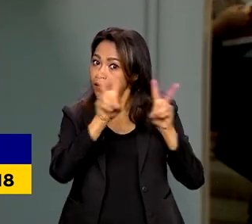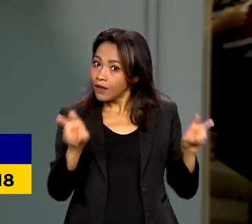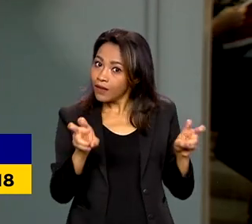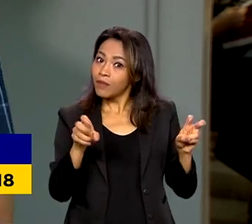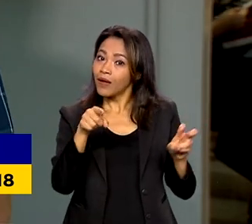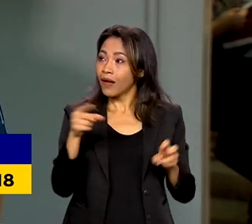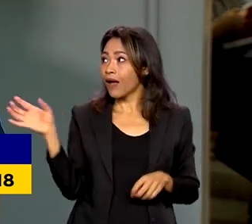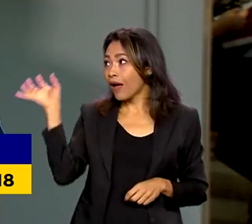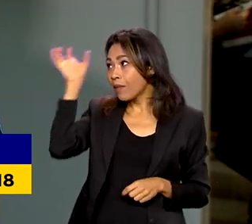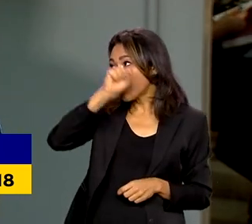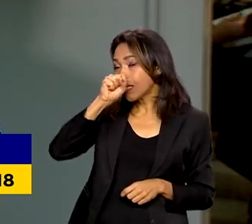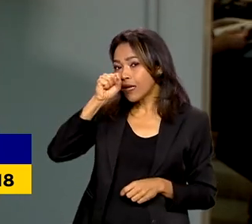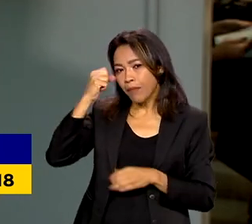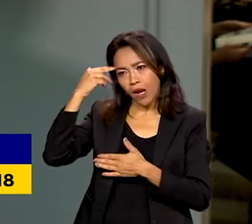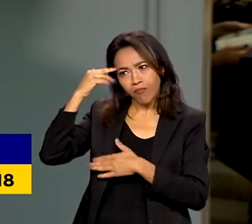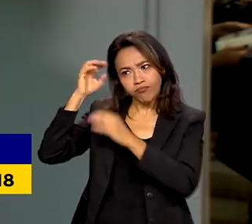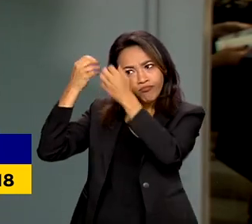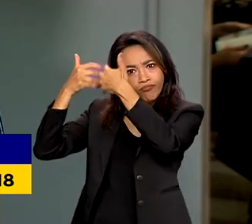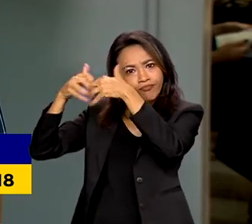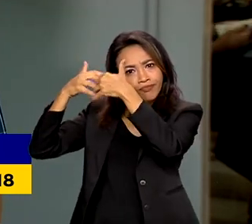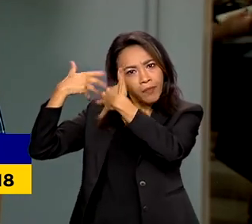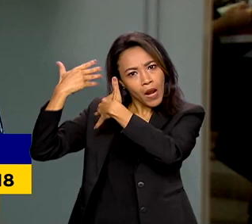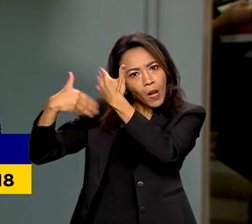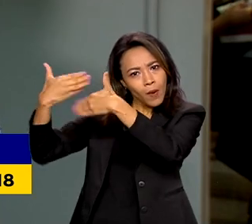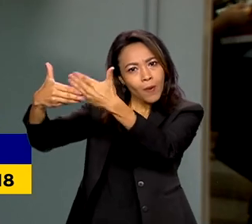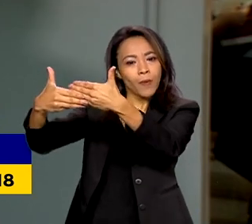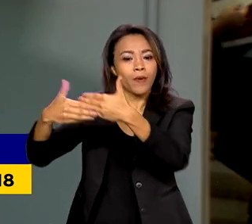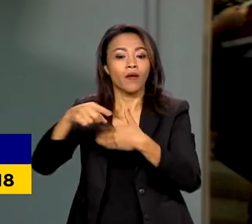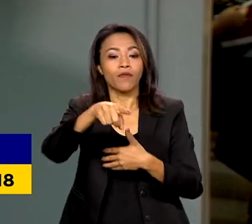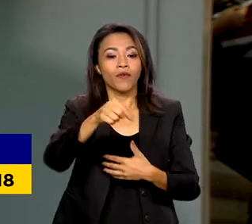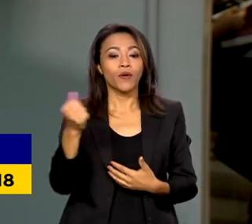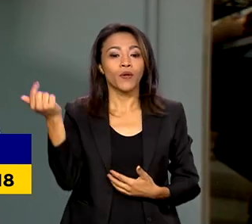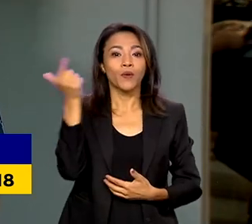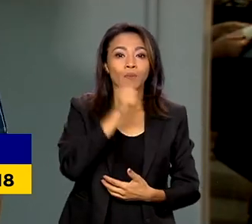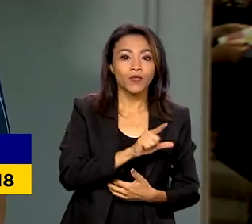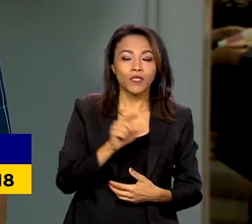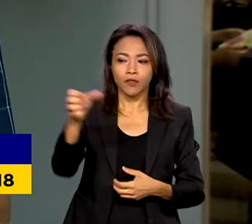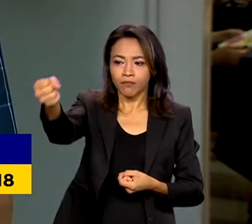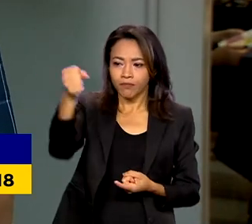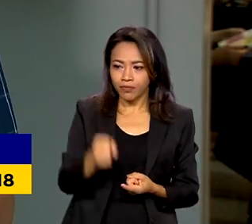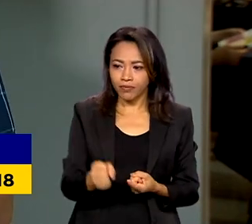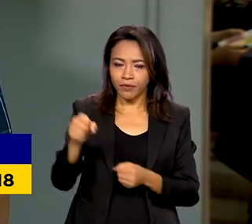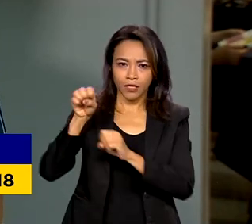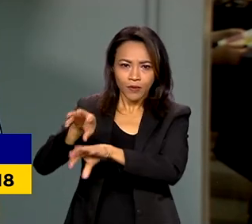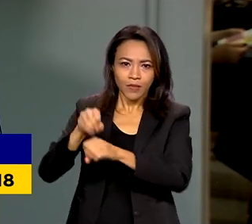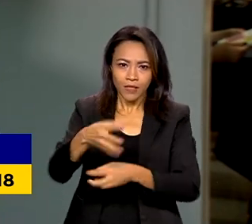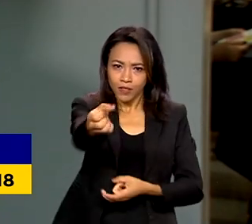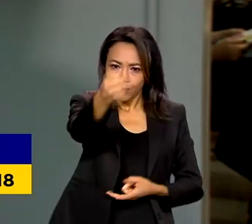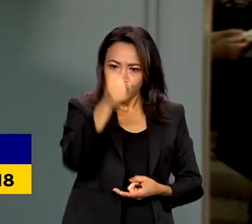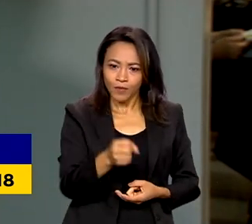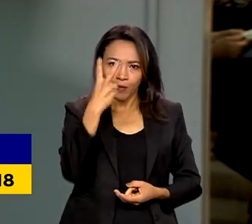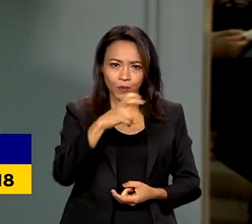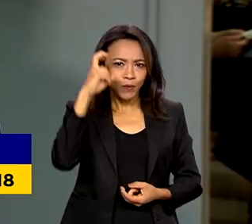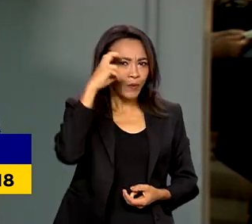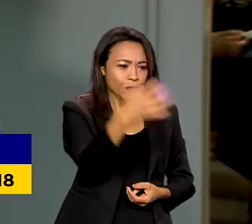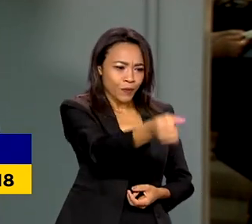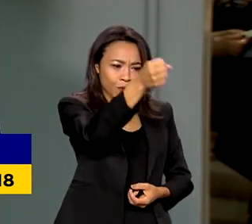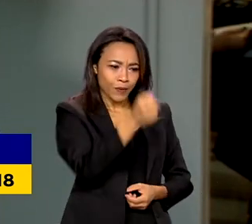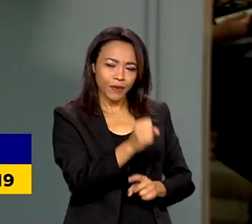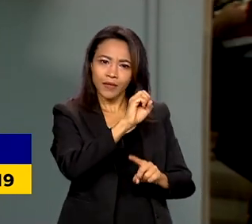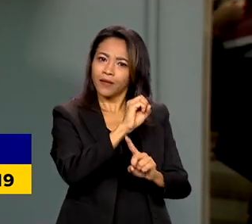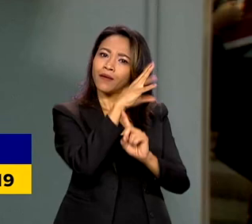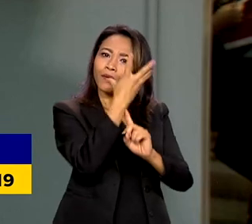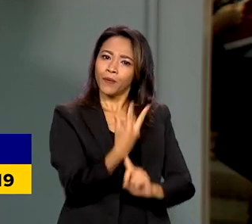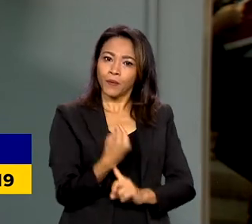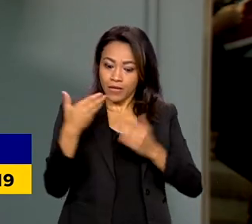aprender para construir, foi a oportunidade de encontrar especialistas da educação, da cultura, artistas. E na